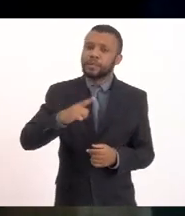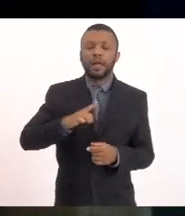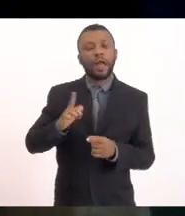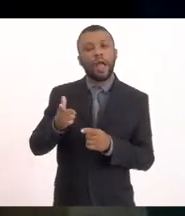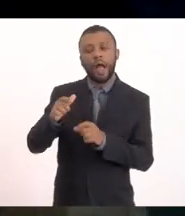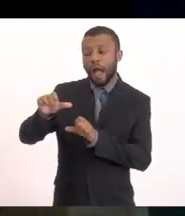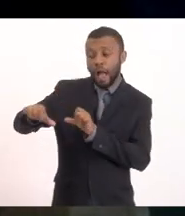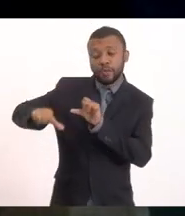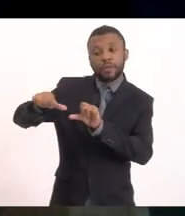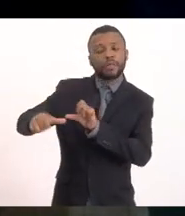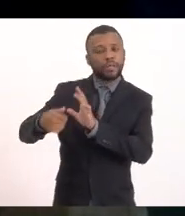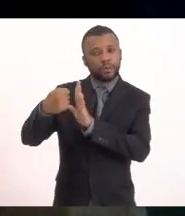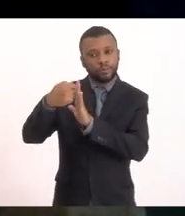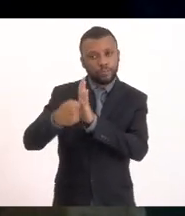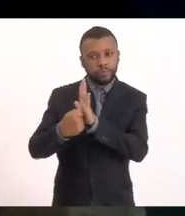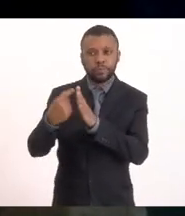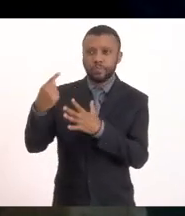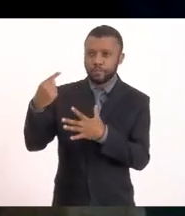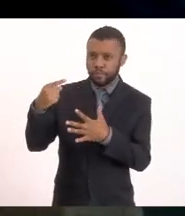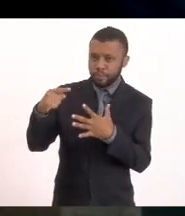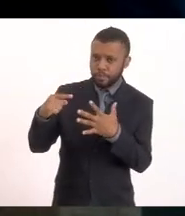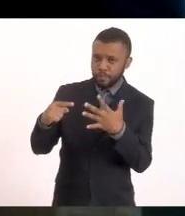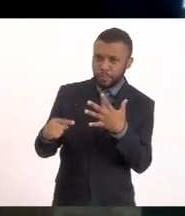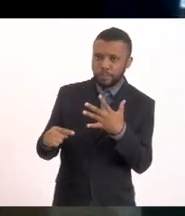Mas assim É